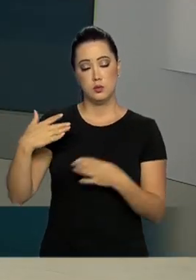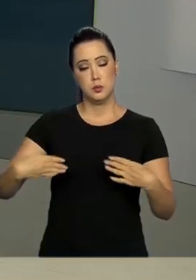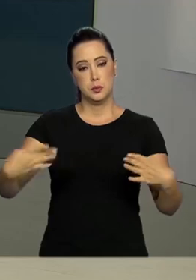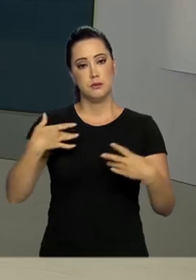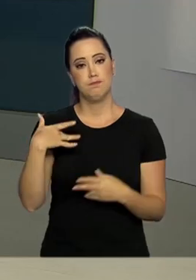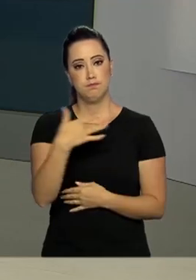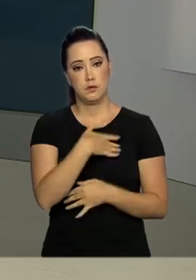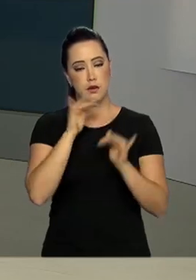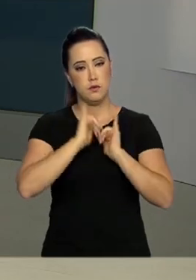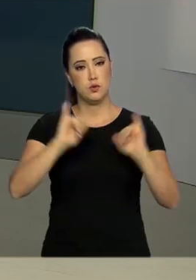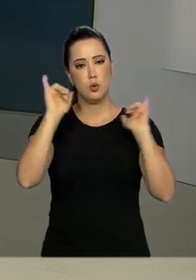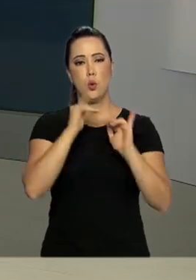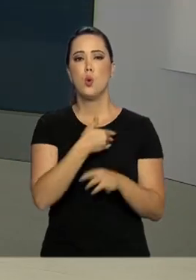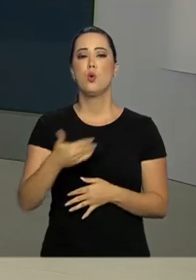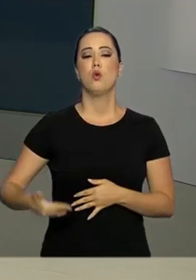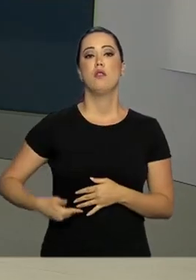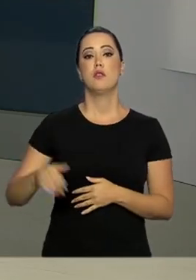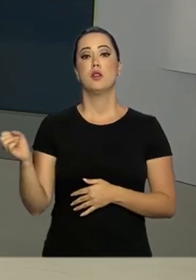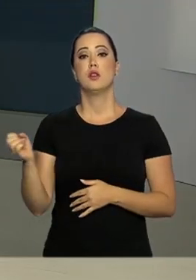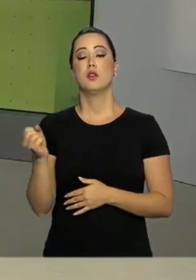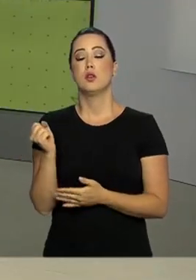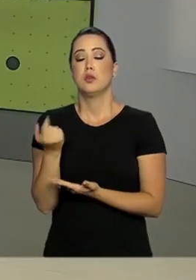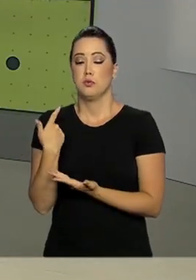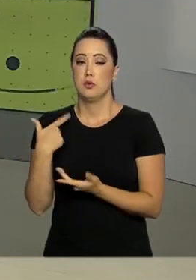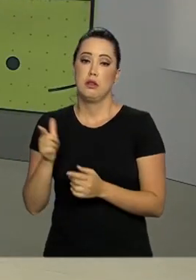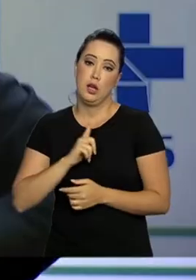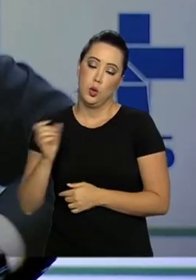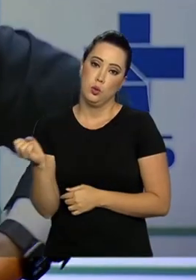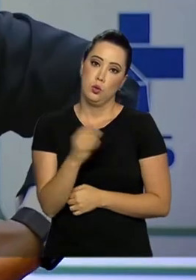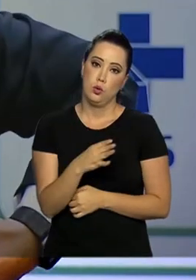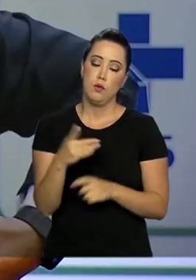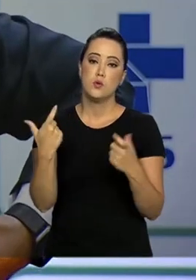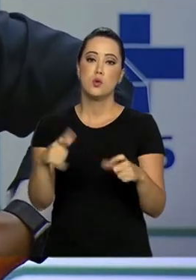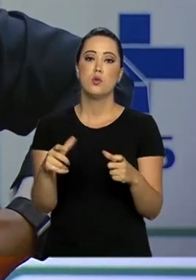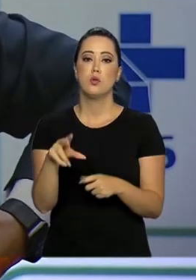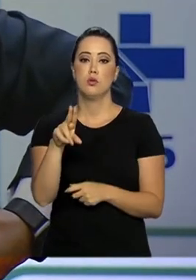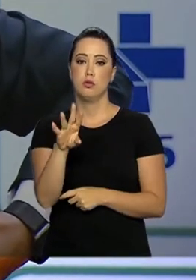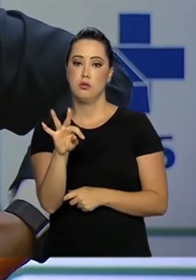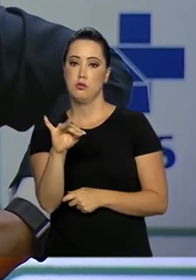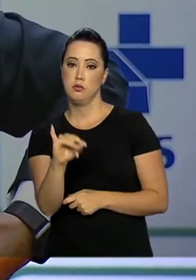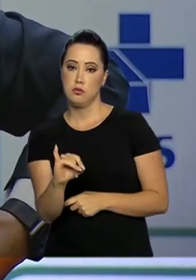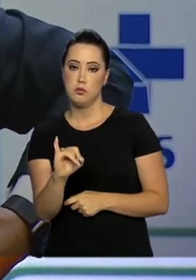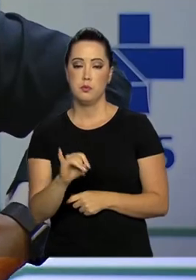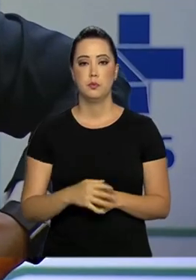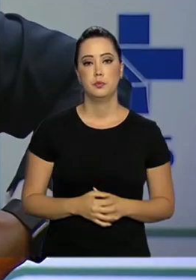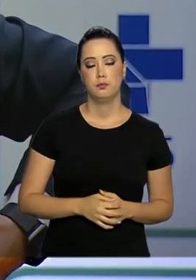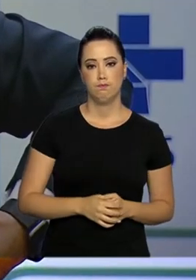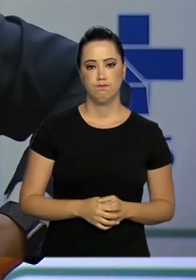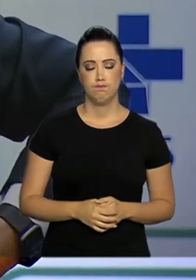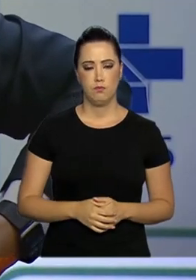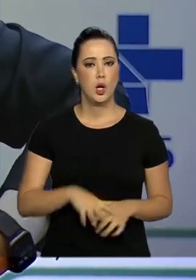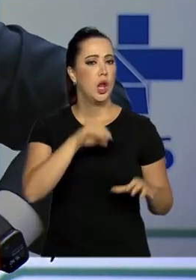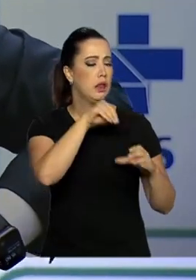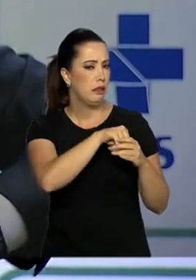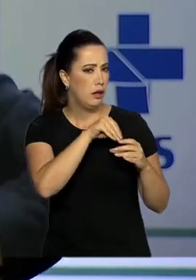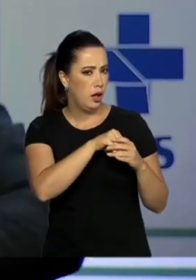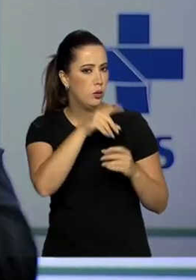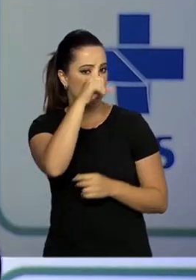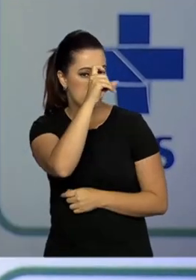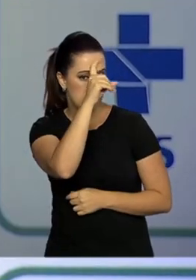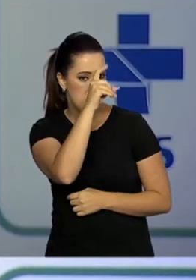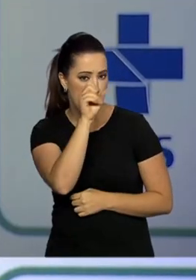governo está habilitando novos leitos de UTI. E dentro desses leitos, hospitais com leitos SUS,